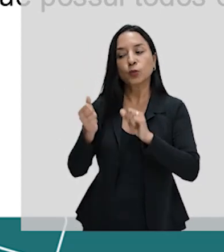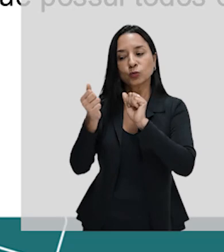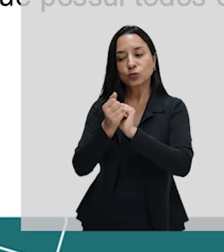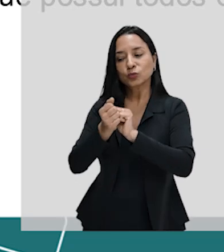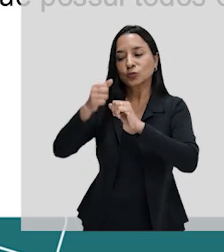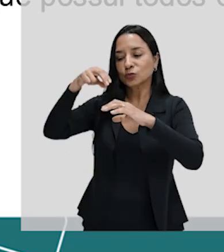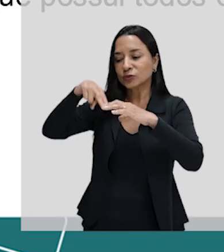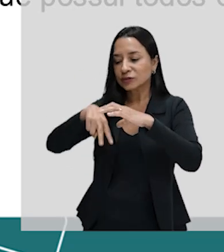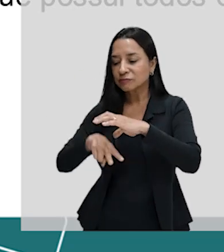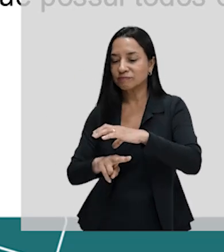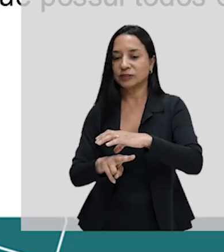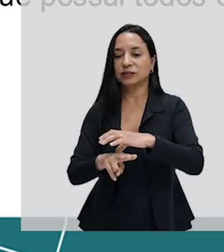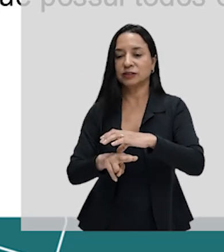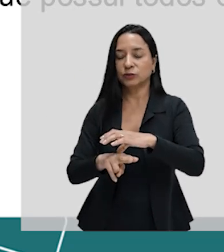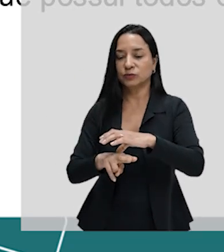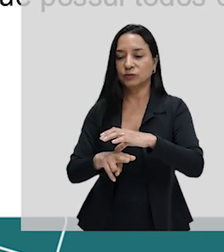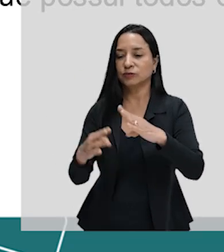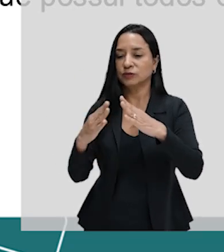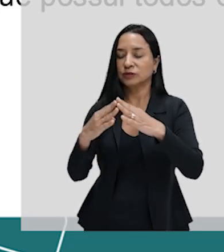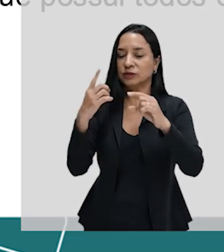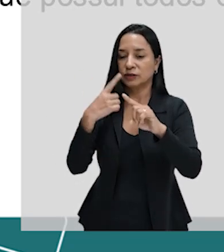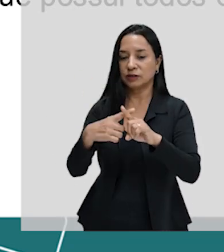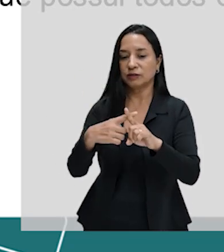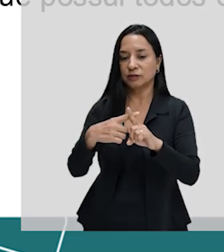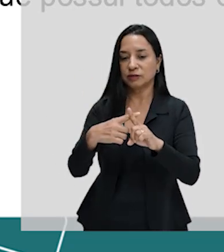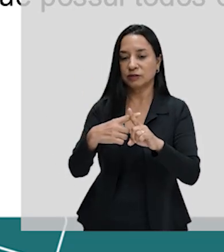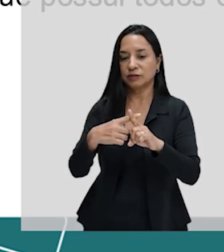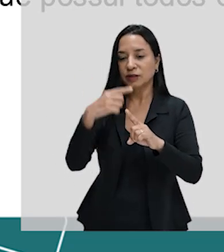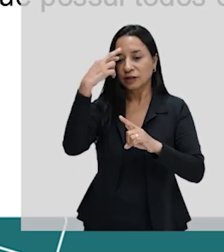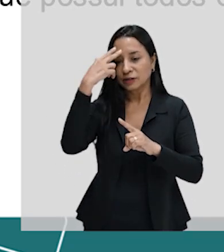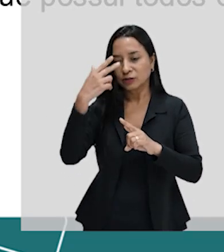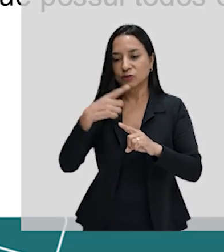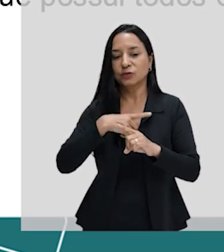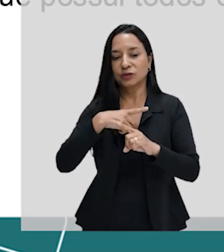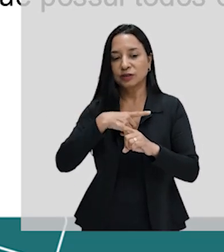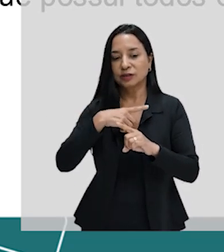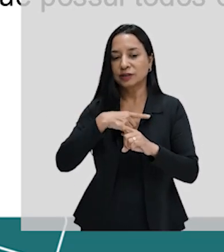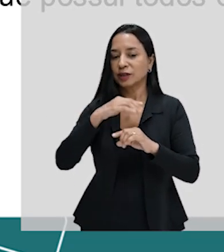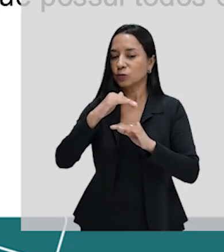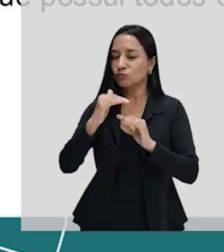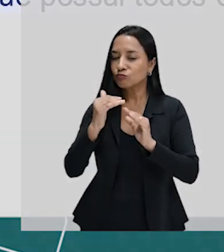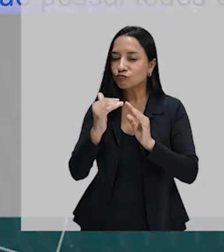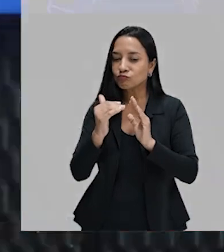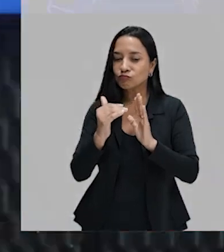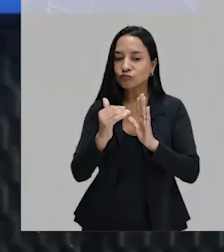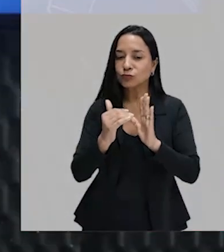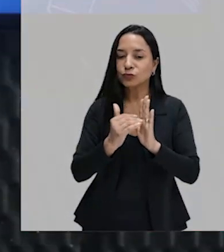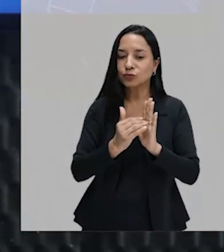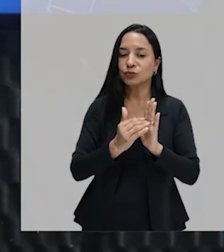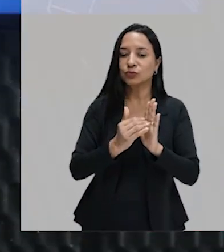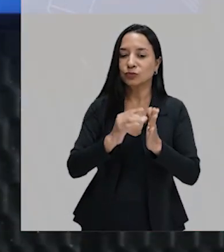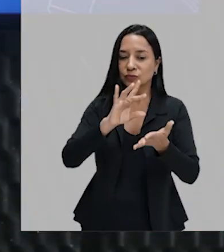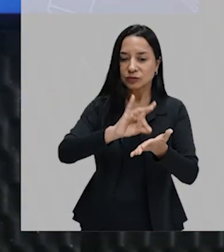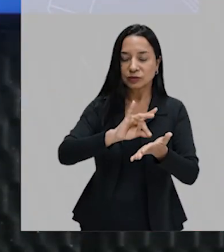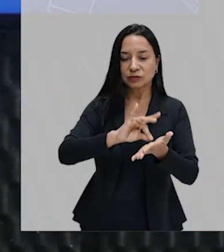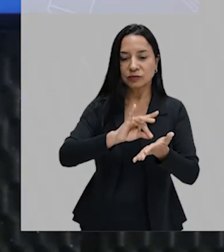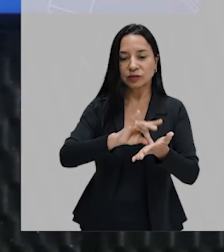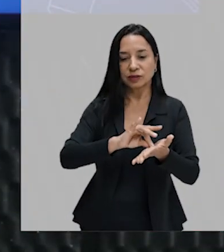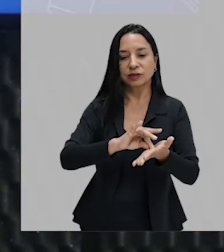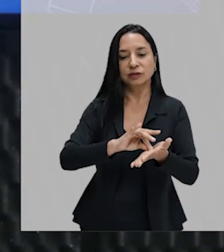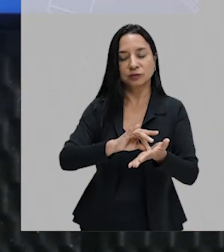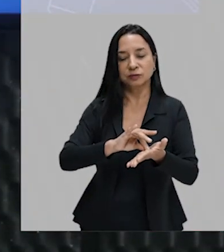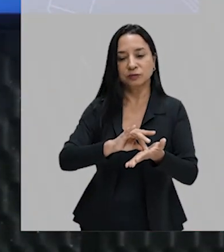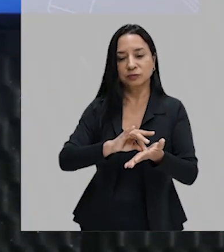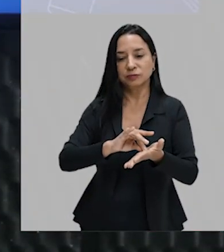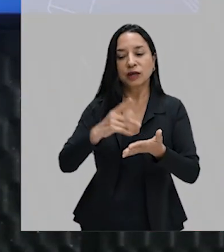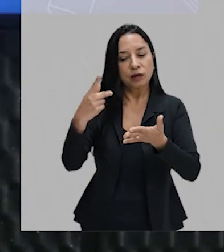na igreja de São Pedro. Essa história que possui todos os ingredientes de uma lenda medieval realmente ocorreu